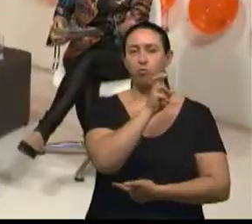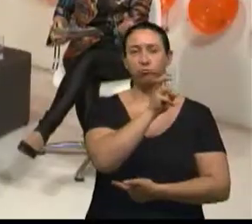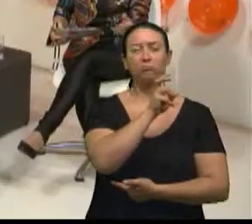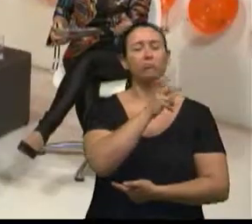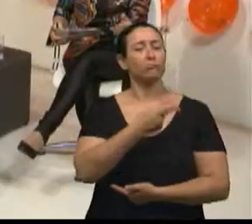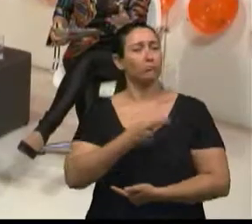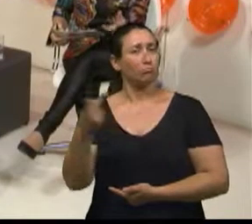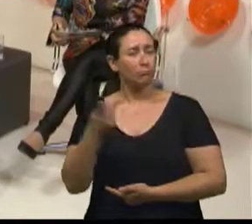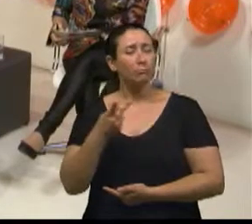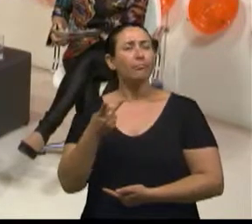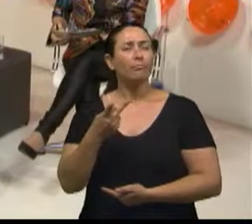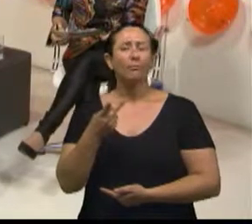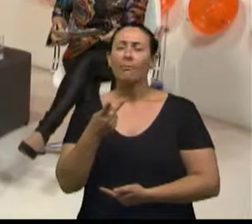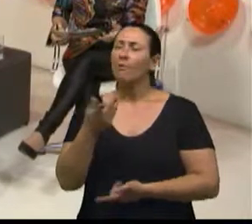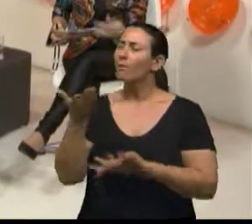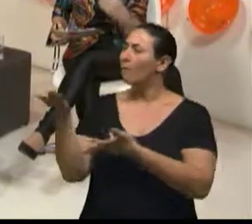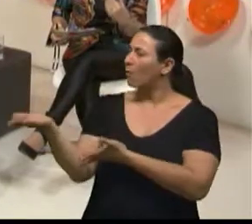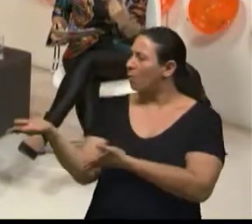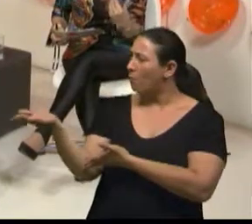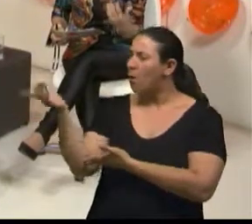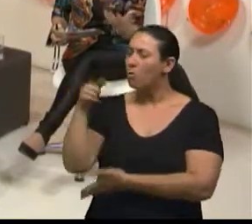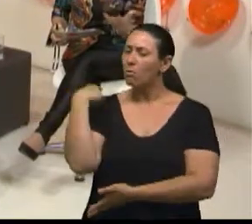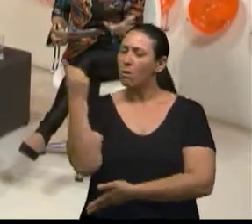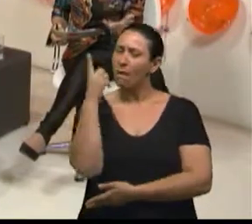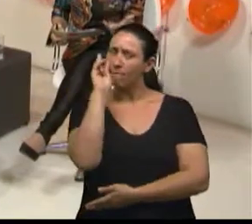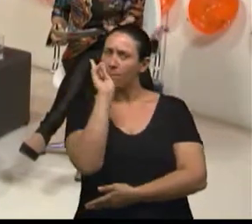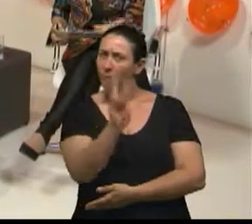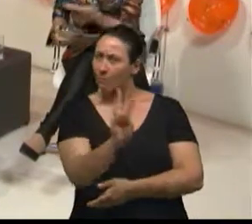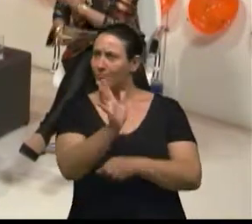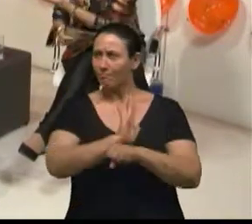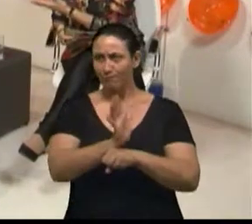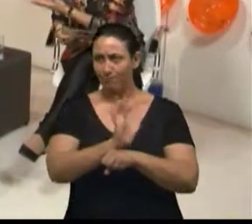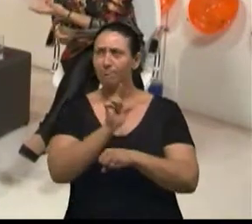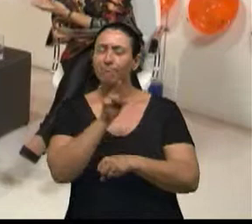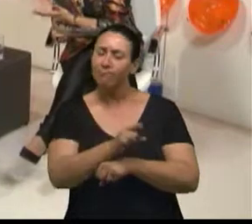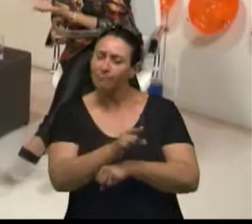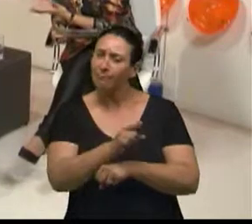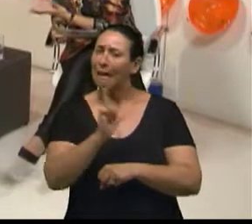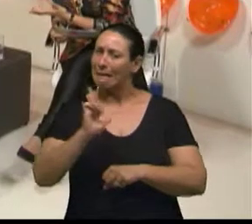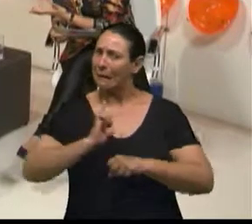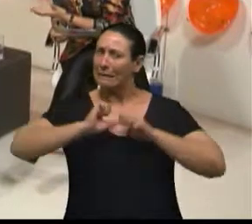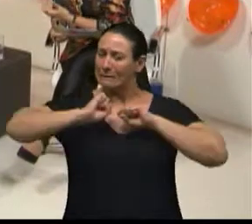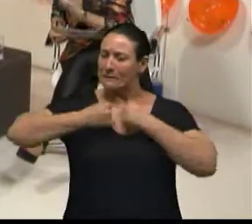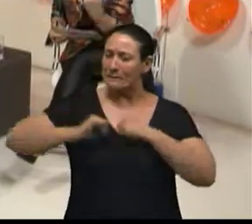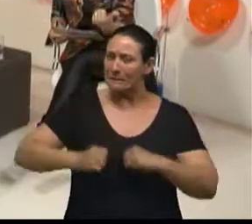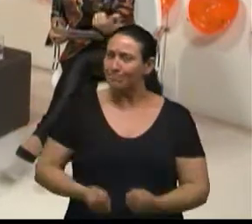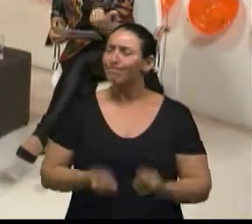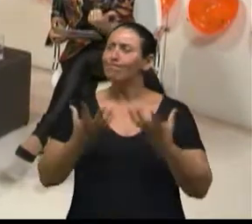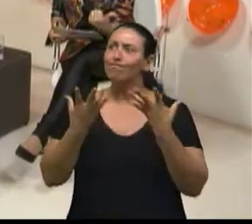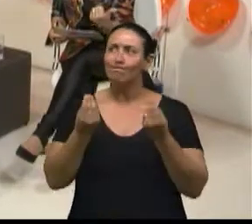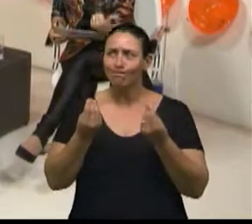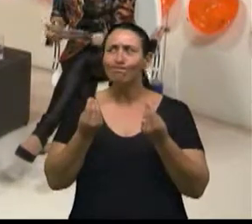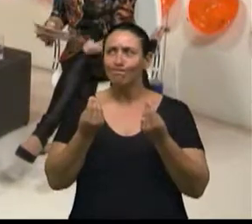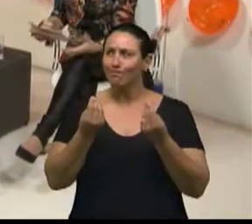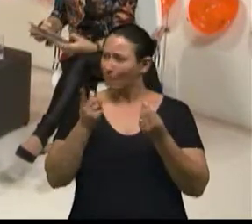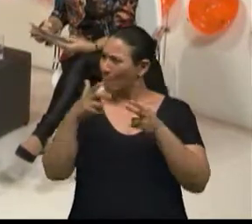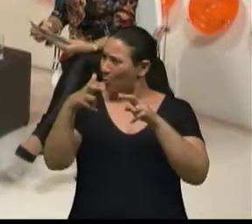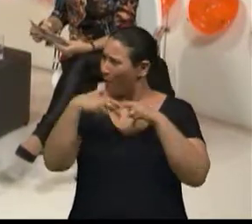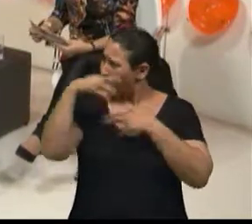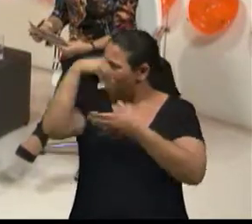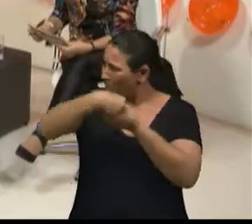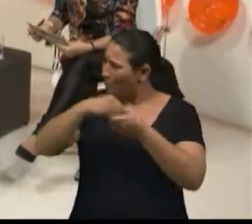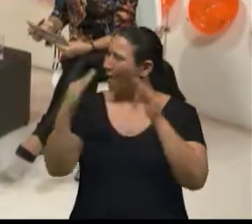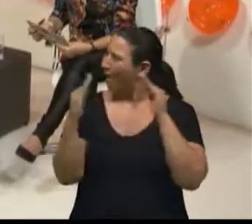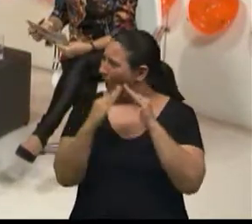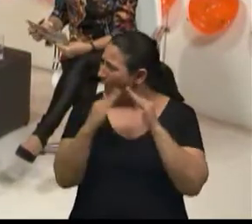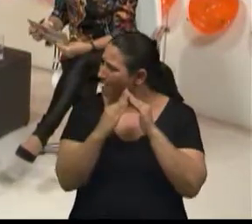gente chega à conclusão de que muitas das quedas que o senhor é um dos médicos que atende, são produzidas em casa